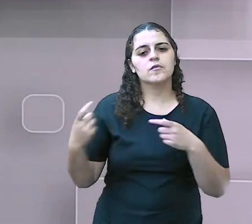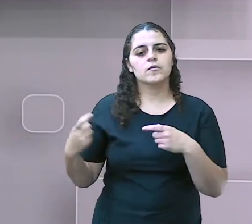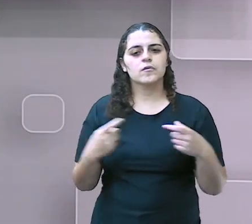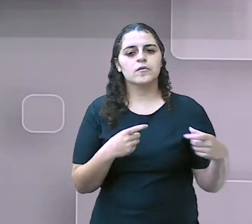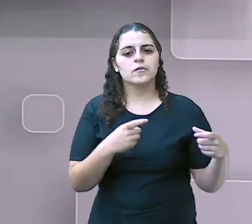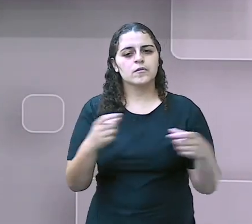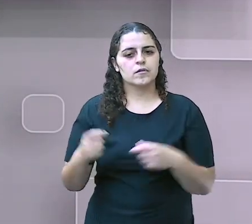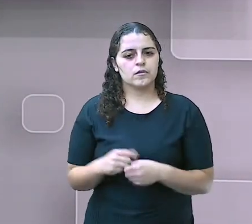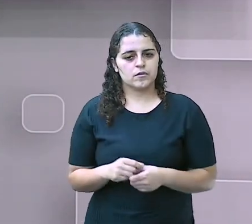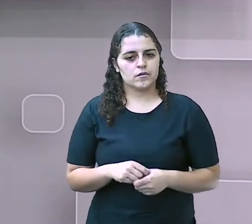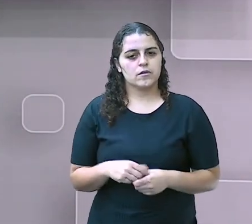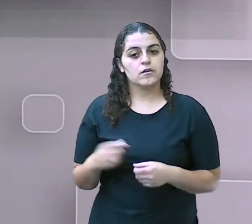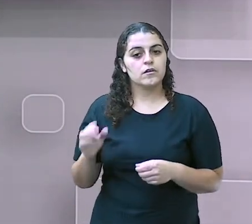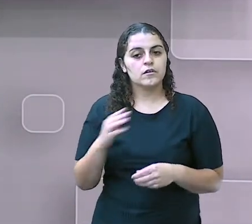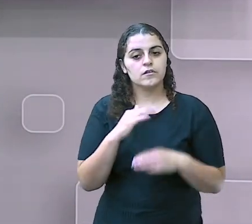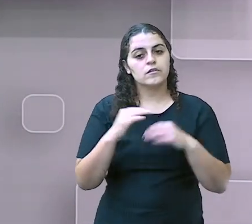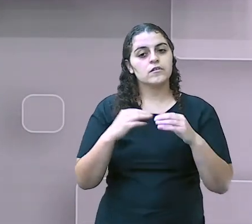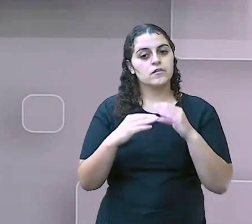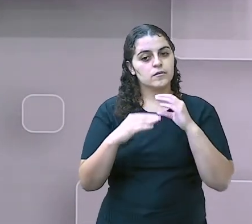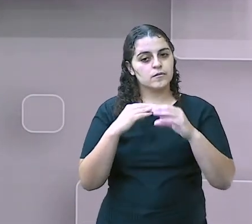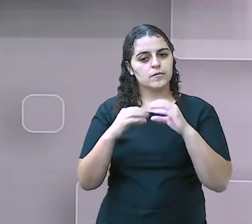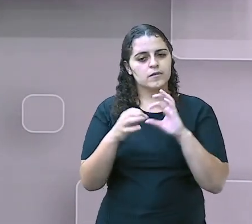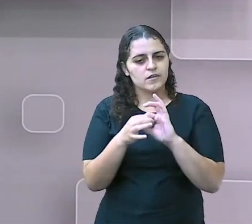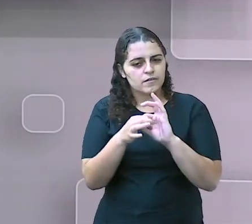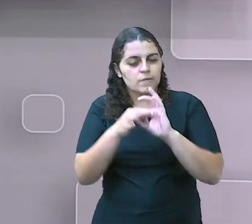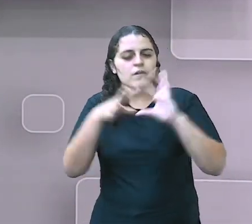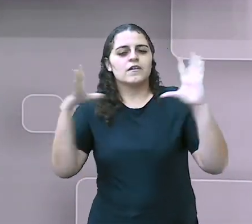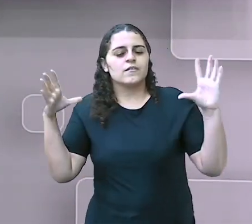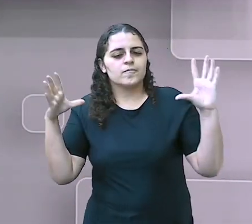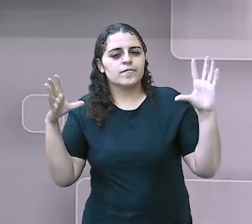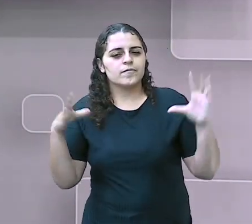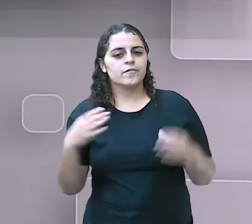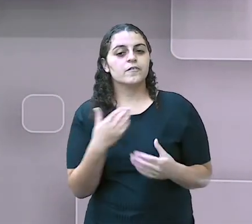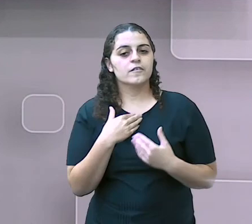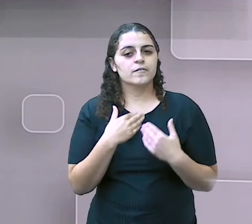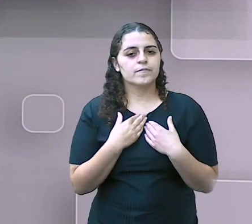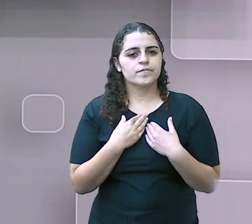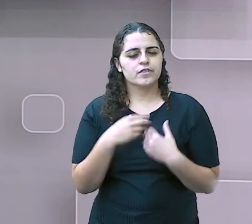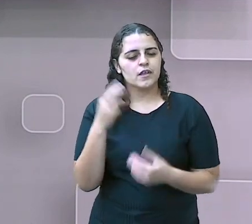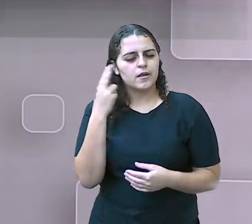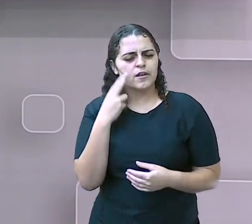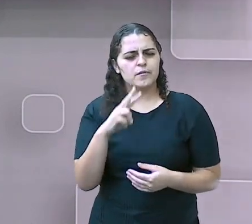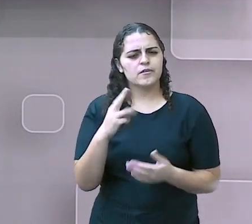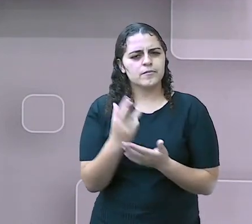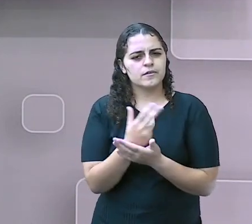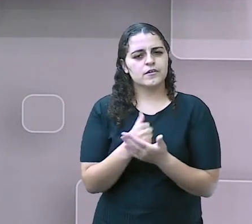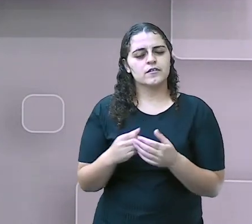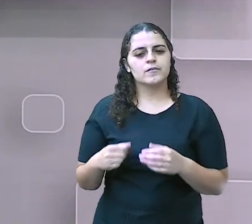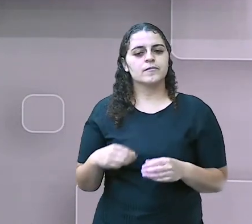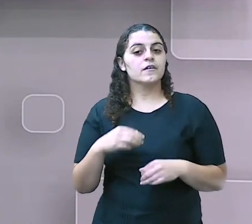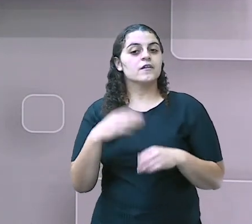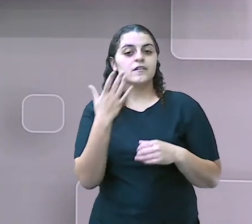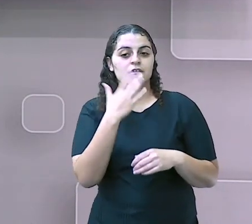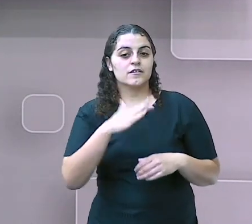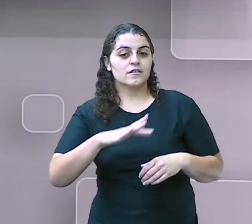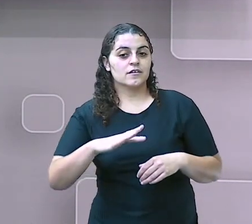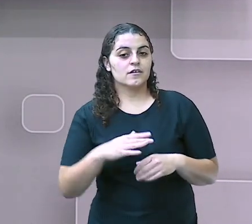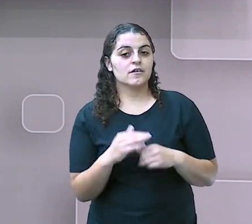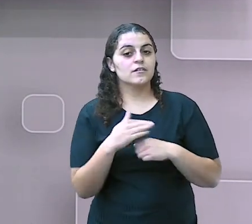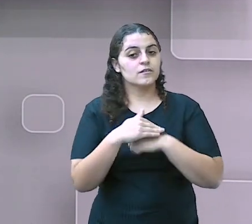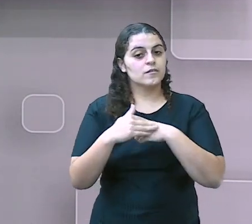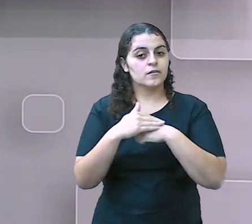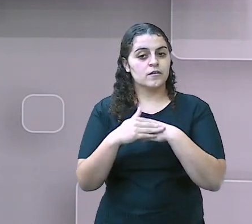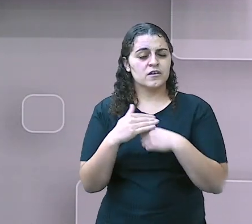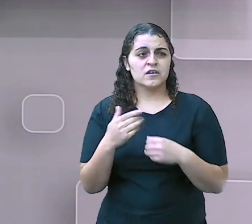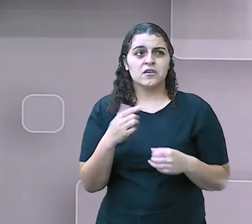for, todo ambiente que ele estiver e se comunicar e libertar isso que tem dentro. Lembra sempre daquela imagem das crianças conversando o outro lacum